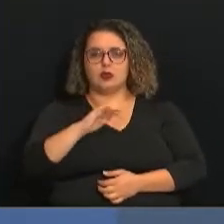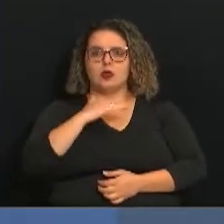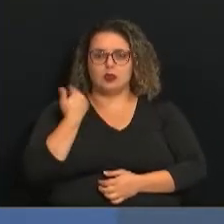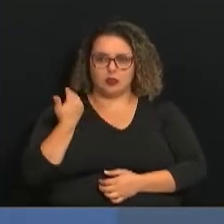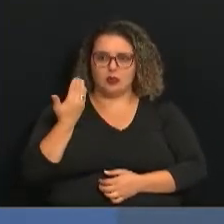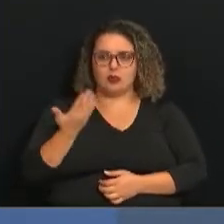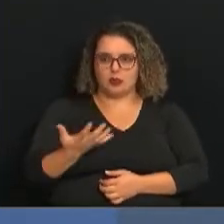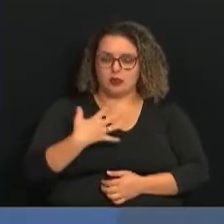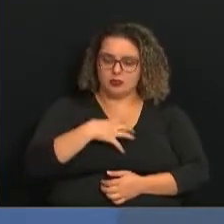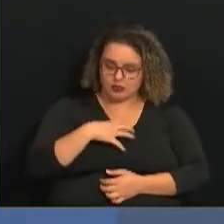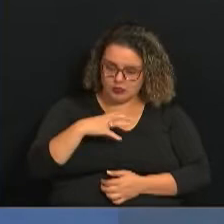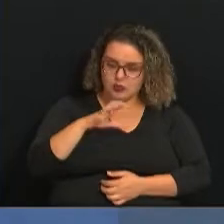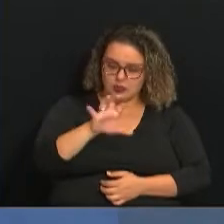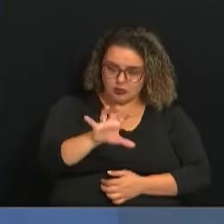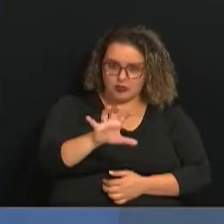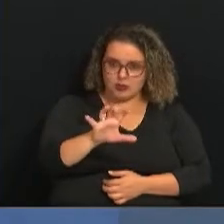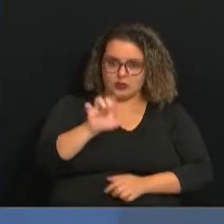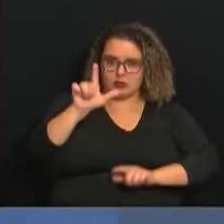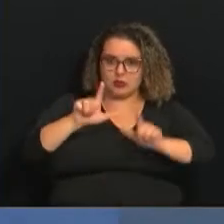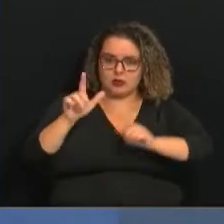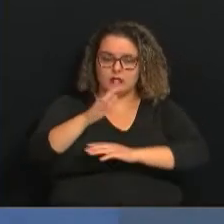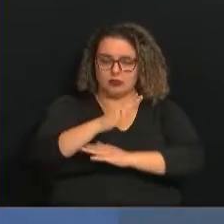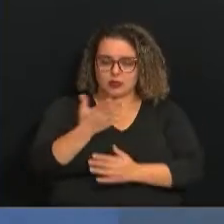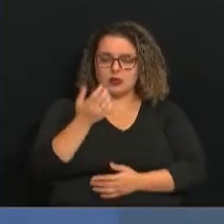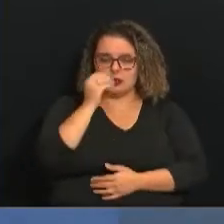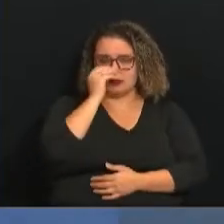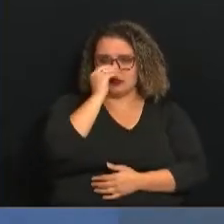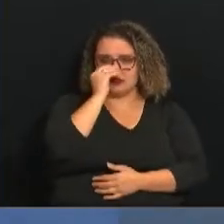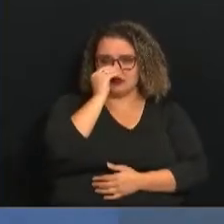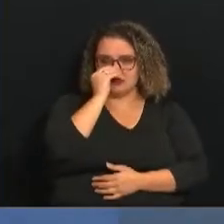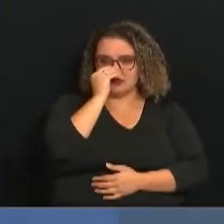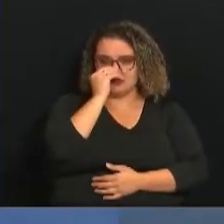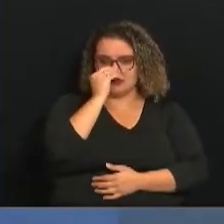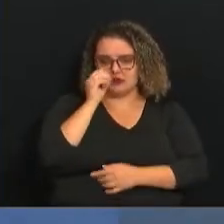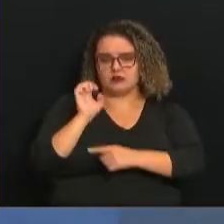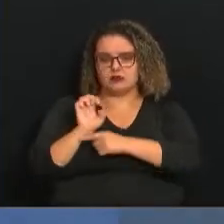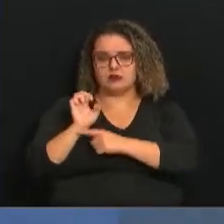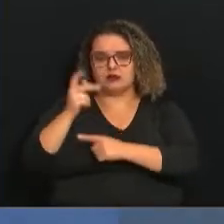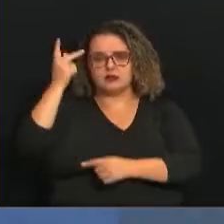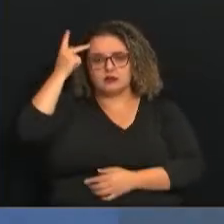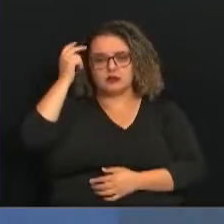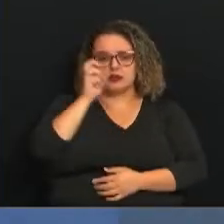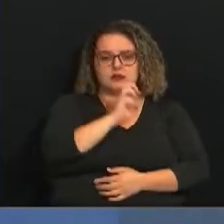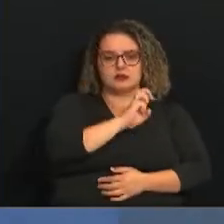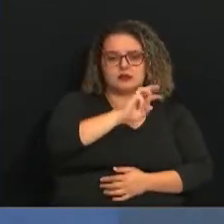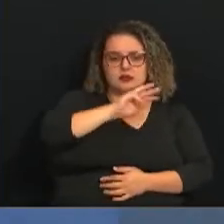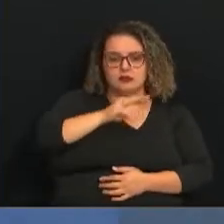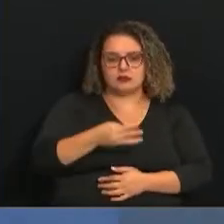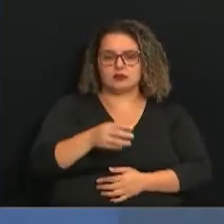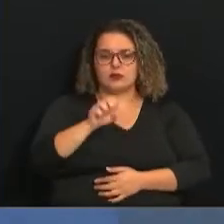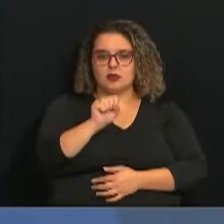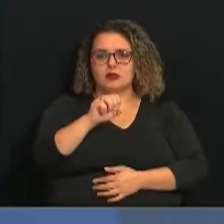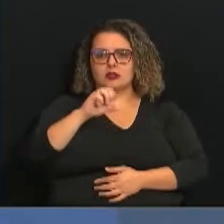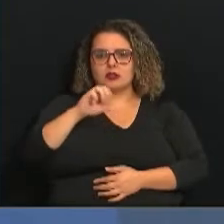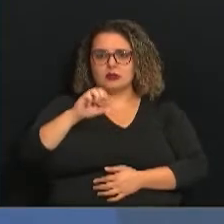as condolências da TV Câmara Campinas. No estado de São Paulo, são 5.087